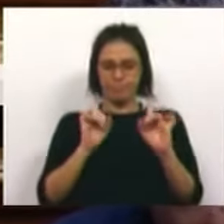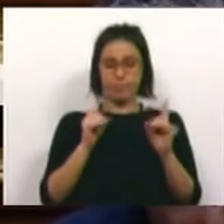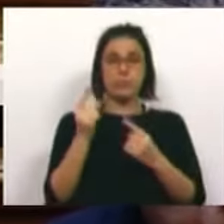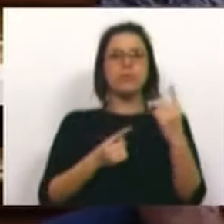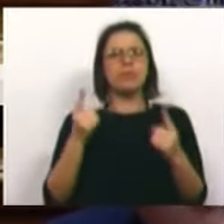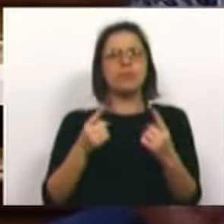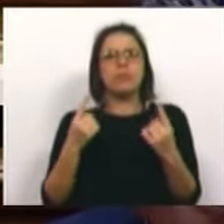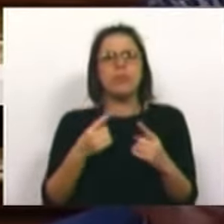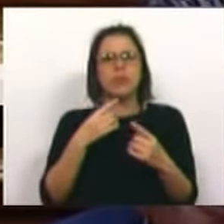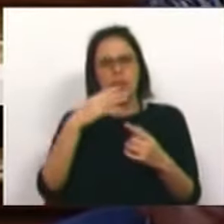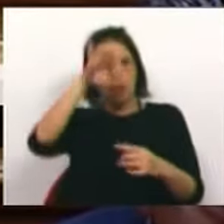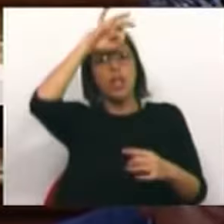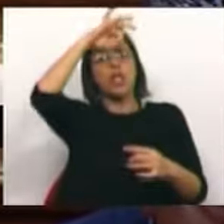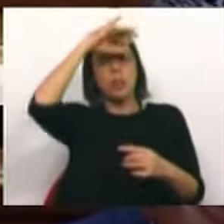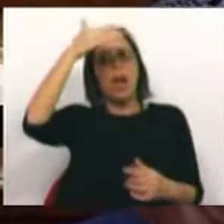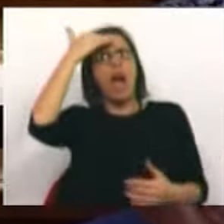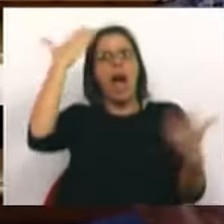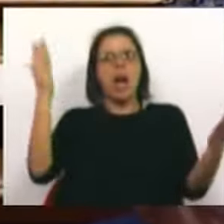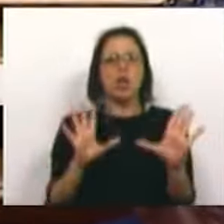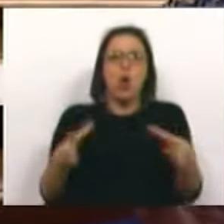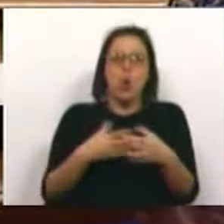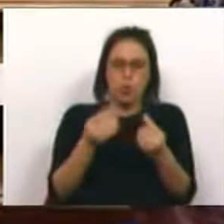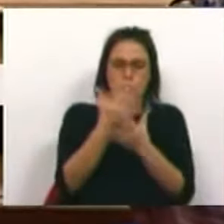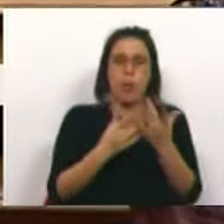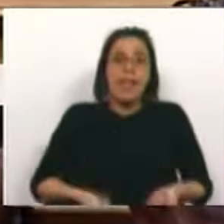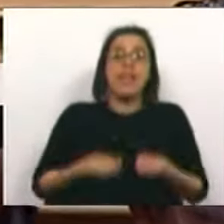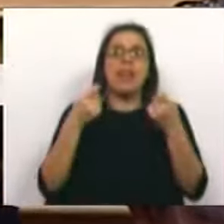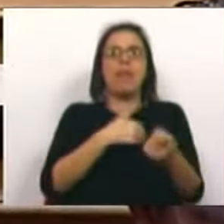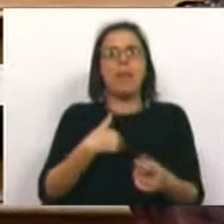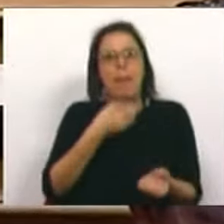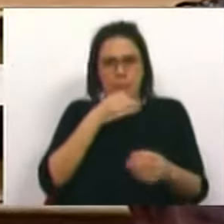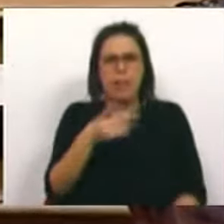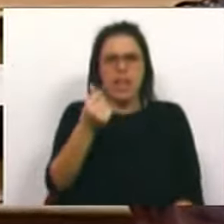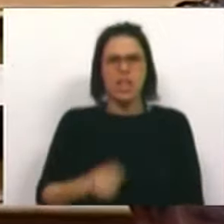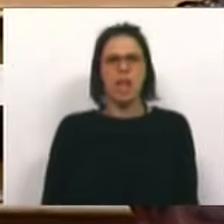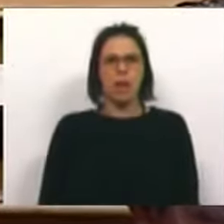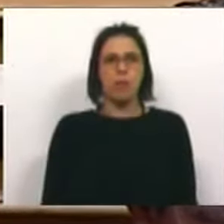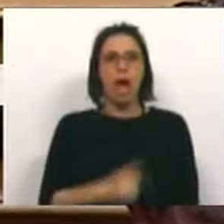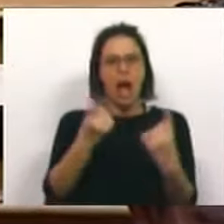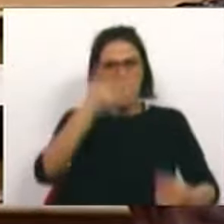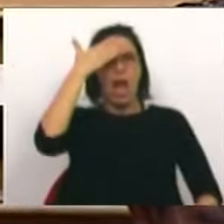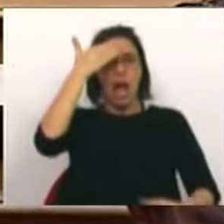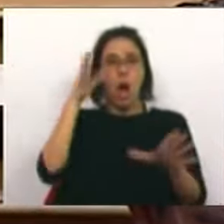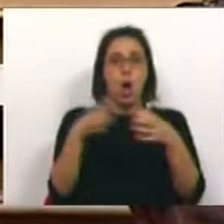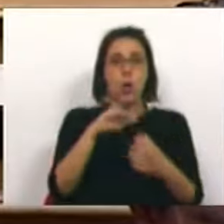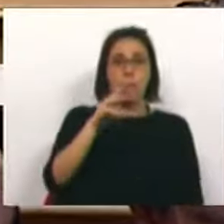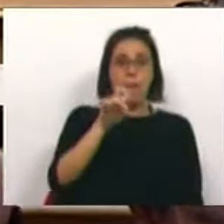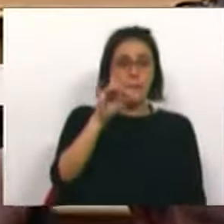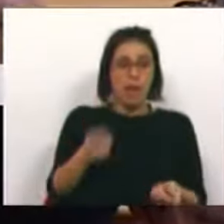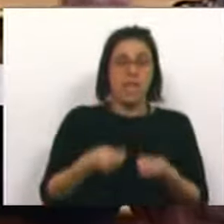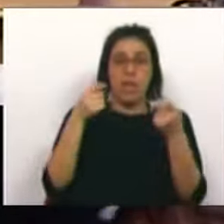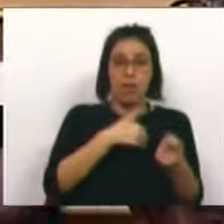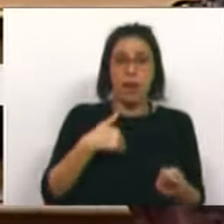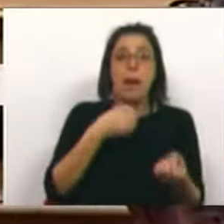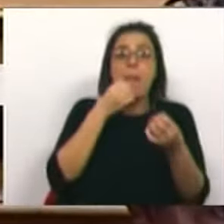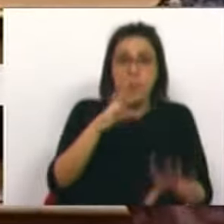Ou alguém tem ingenuidade de considerar que um grupo económico investe na saúde para perder dinheiro. Alguém acha que o grupo Melo investe na